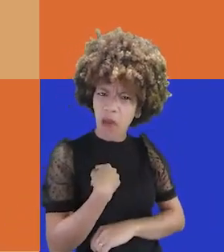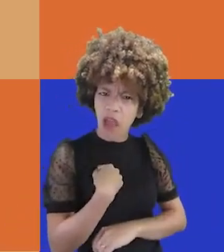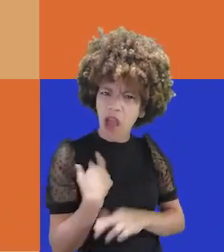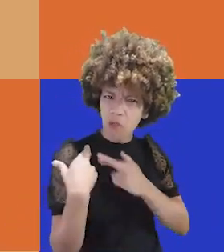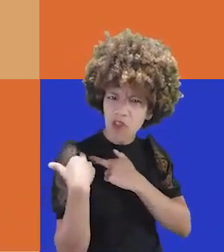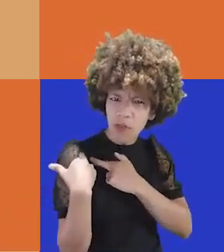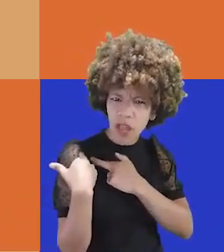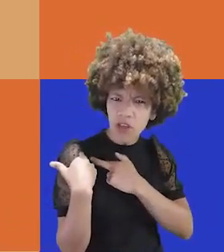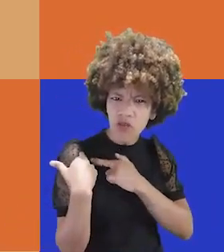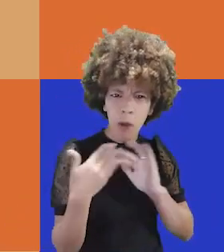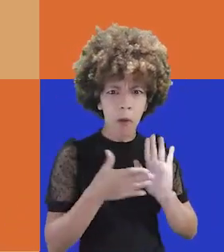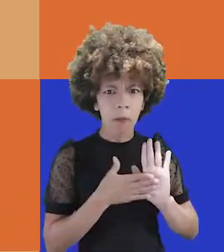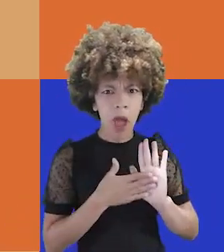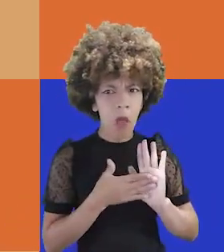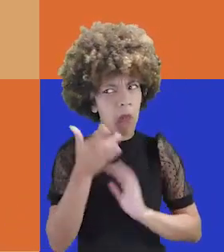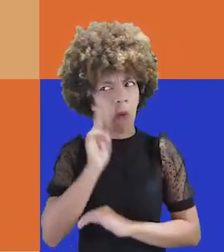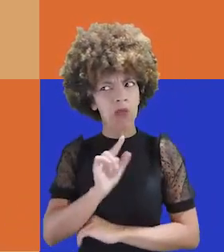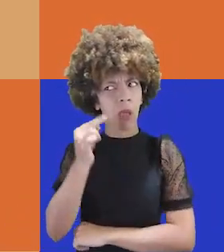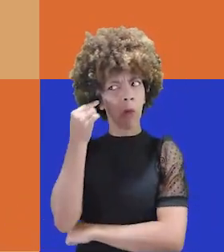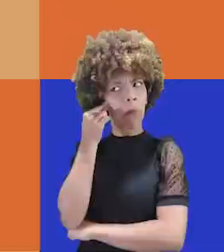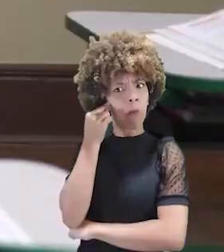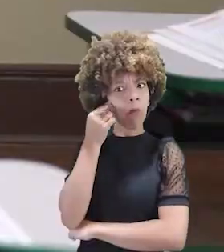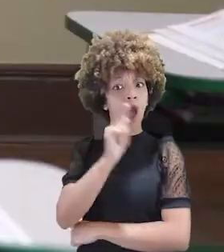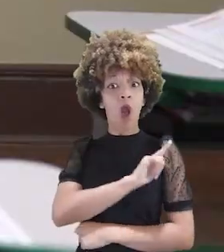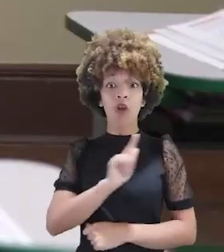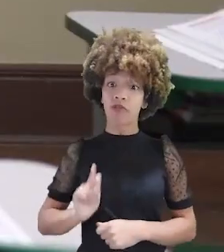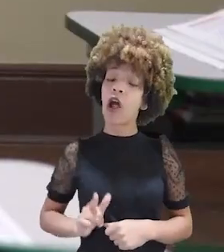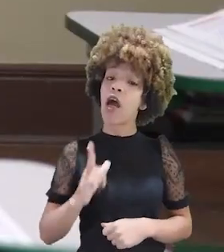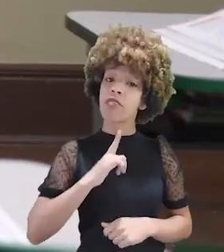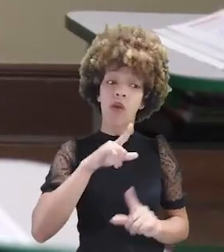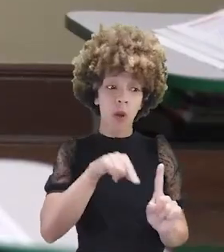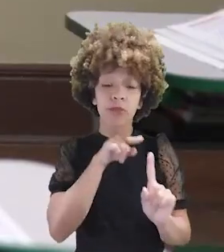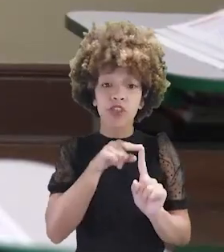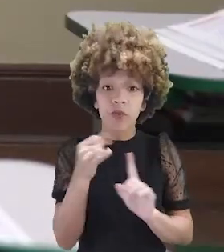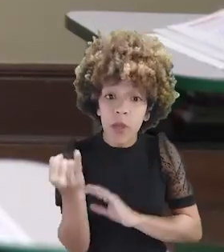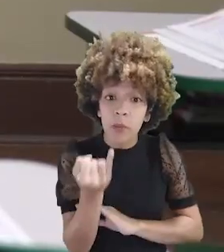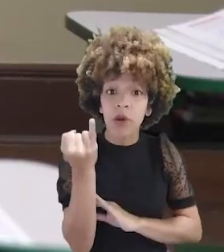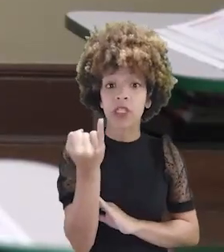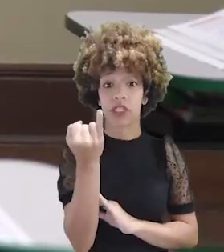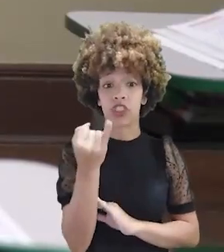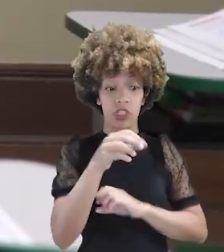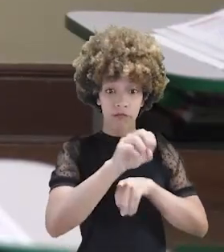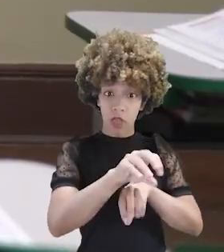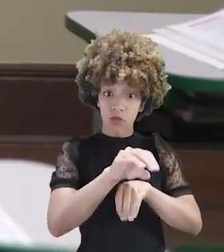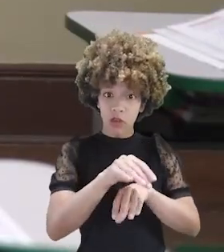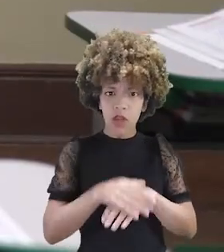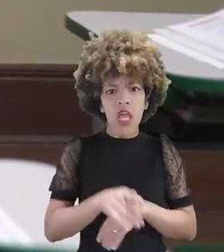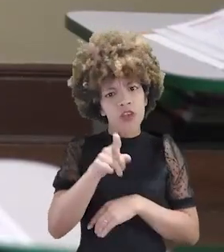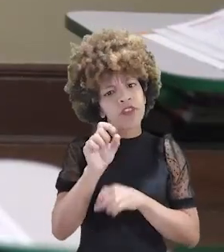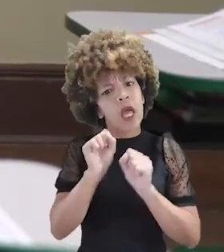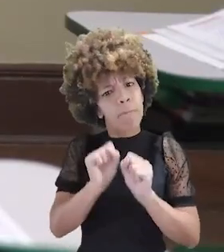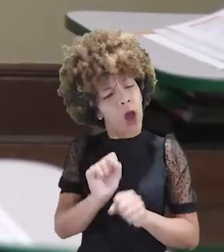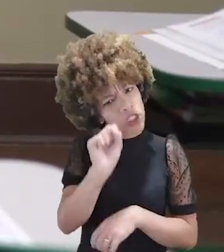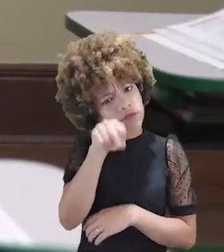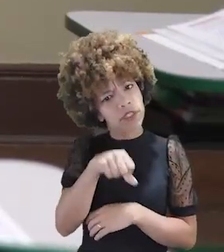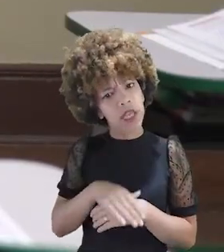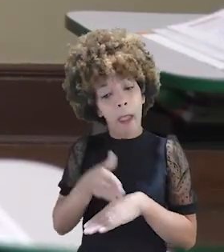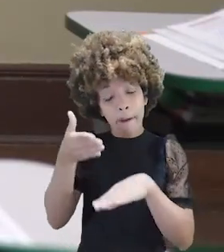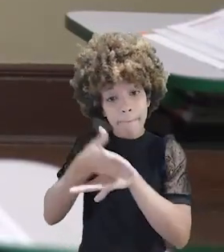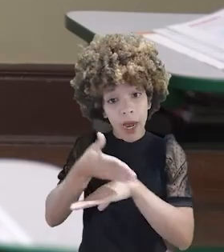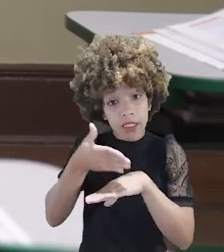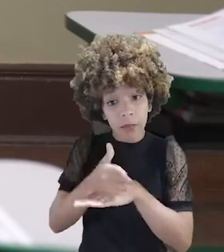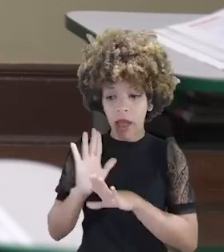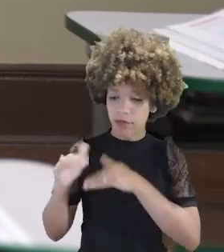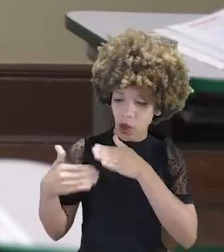comigo? Isso não está no meu alcance? Será? O governo tem um papel fundamental na educação e você pode, sim,